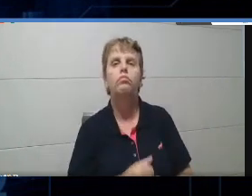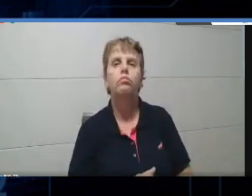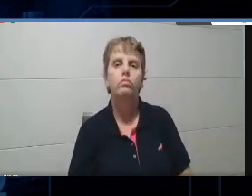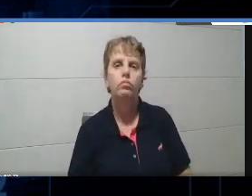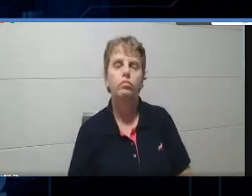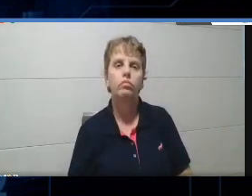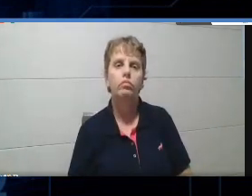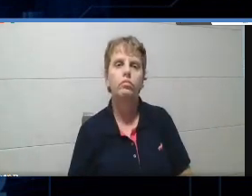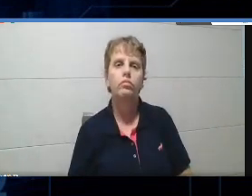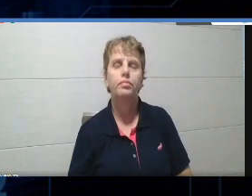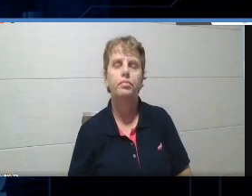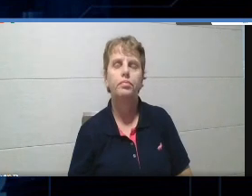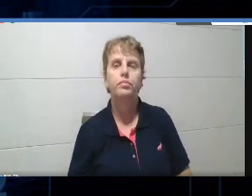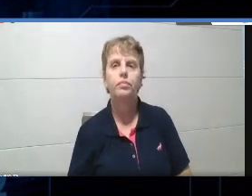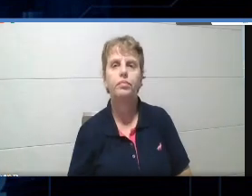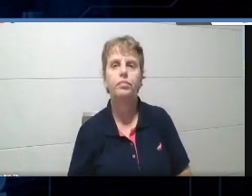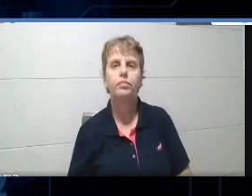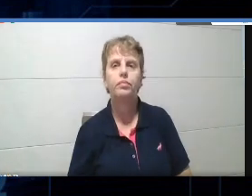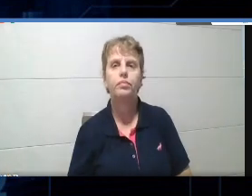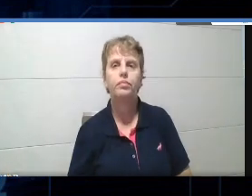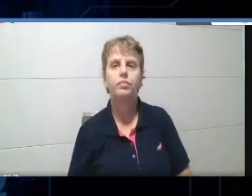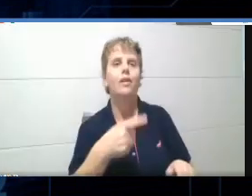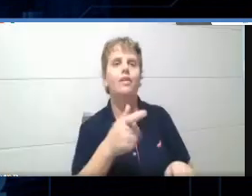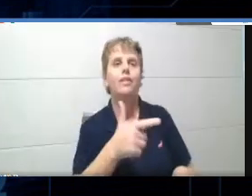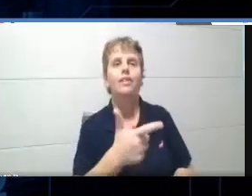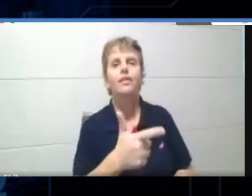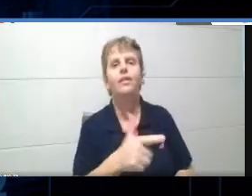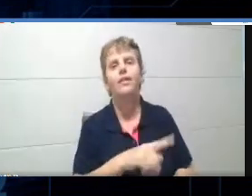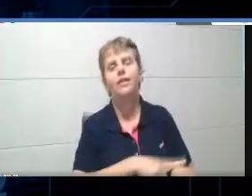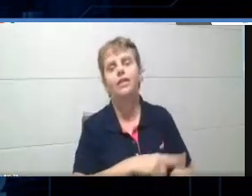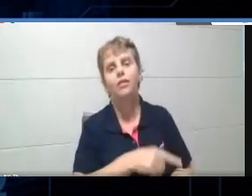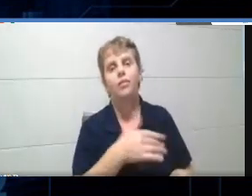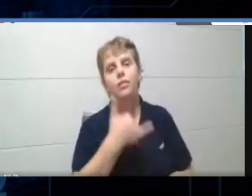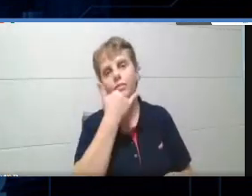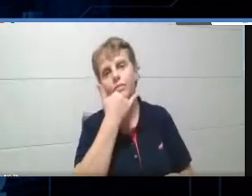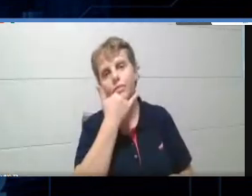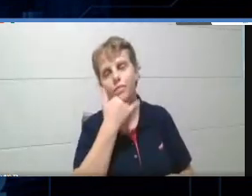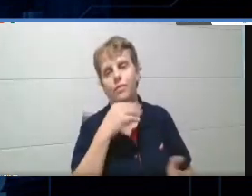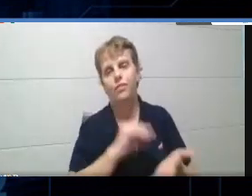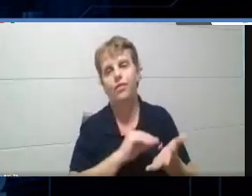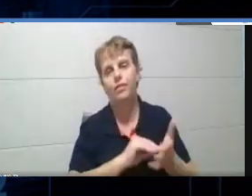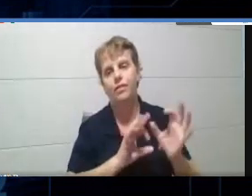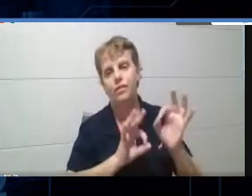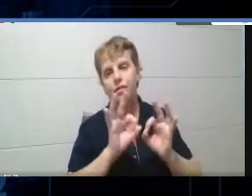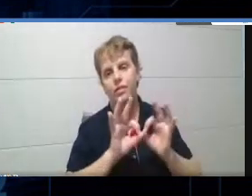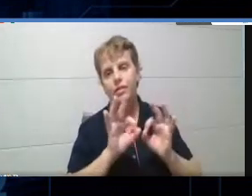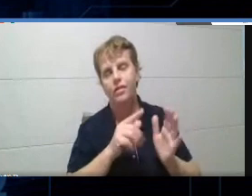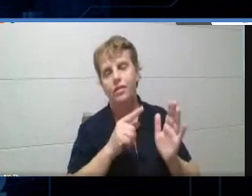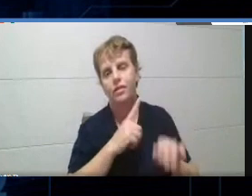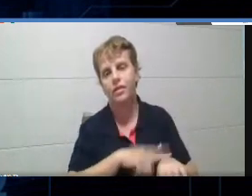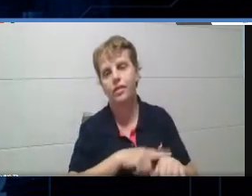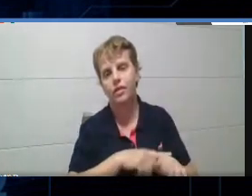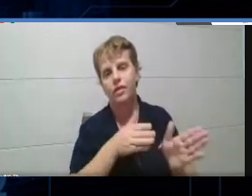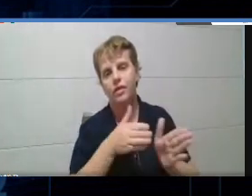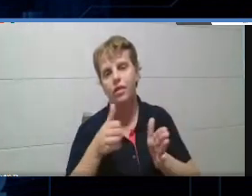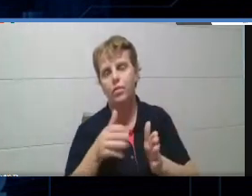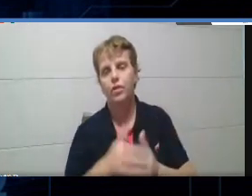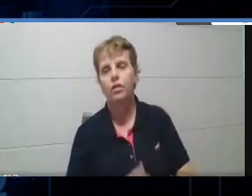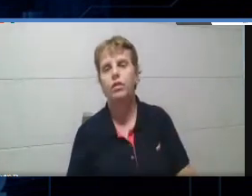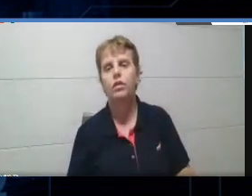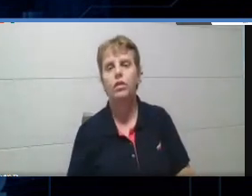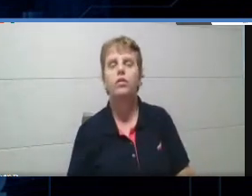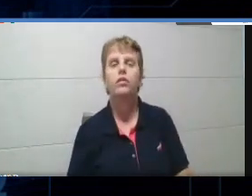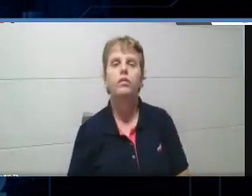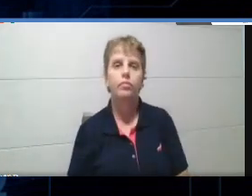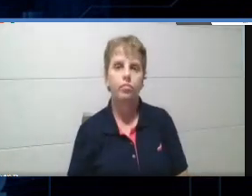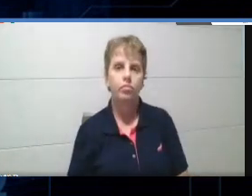vídeo. Mas não deu tempo. Eu peço desculpa se eu não consegui me organizar muito com o horário, tá?